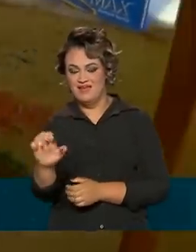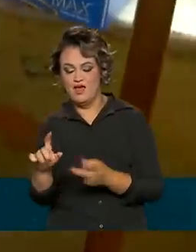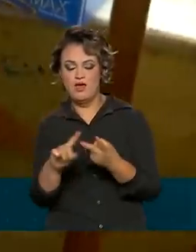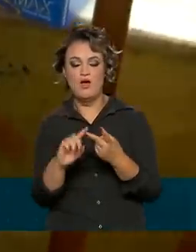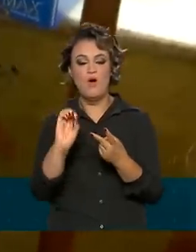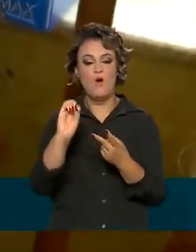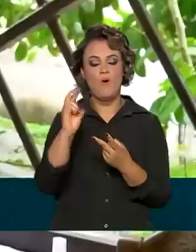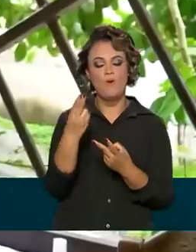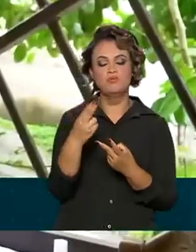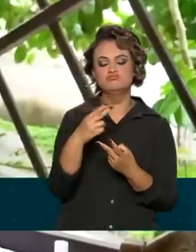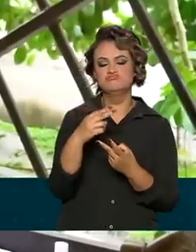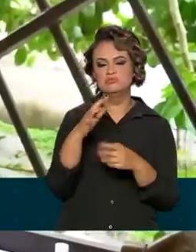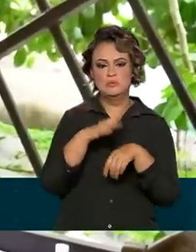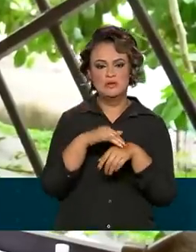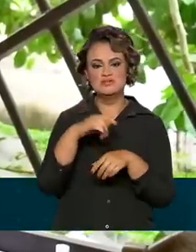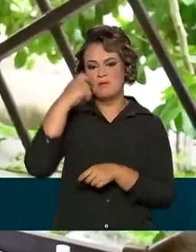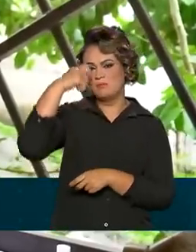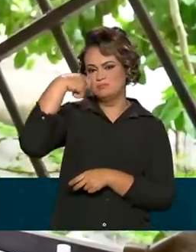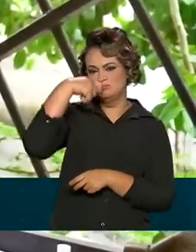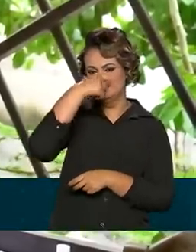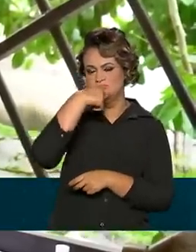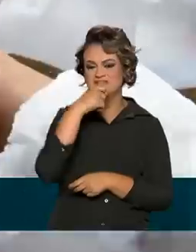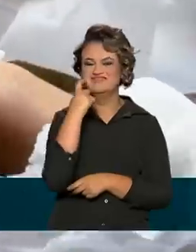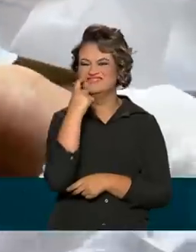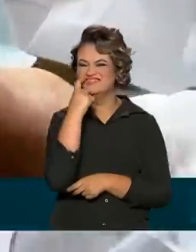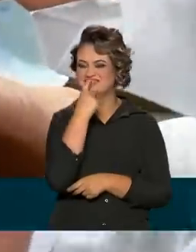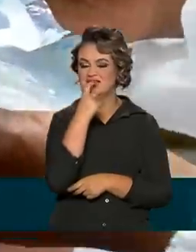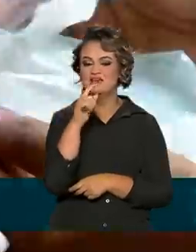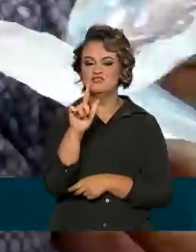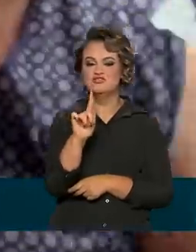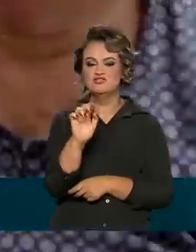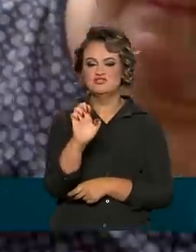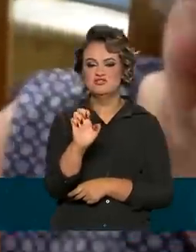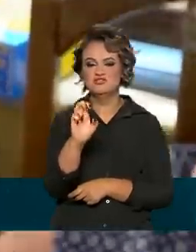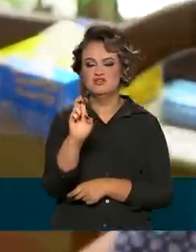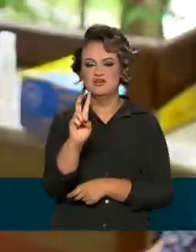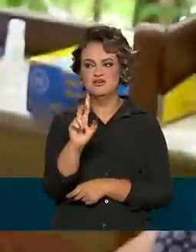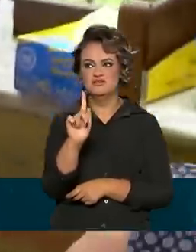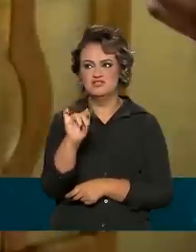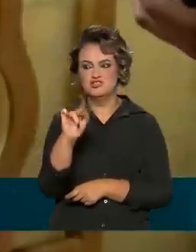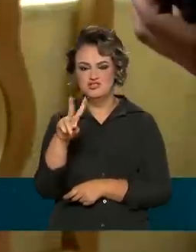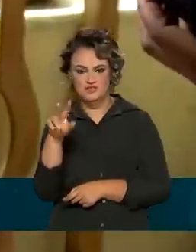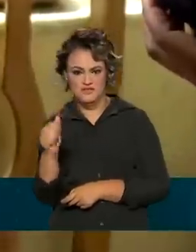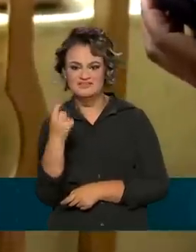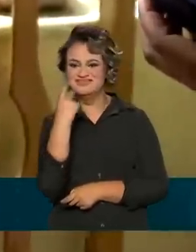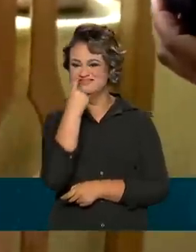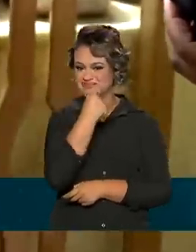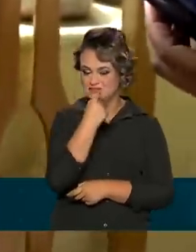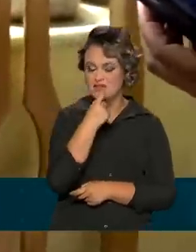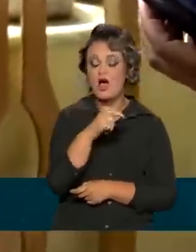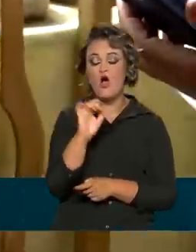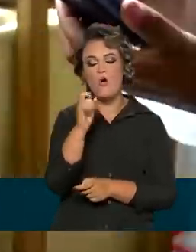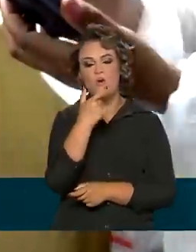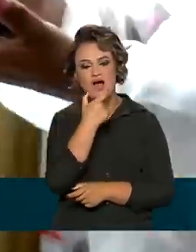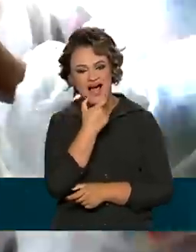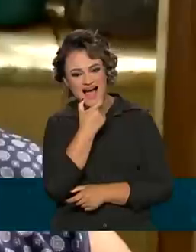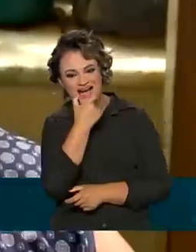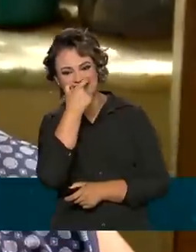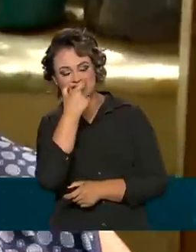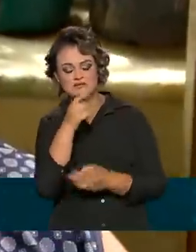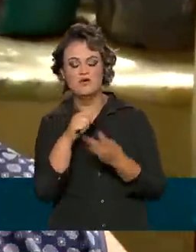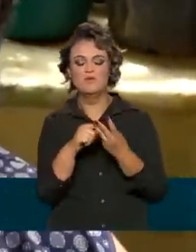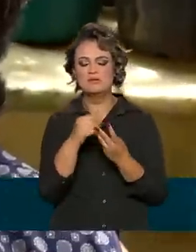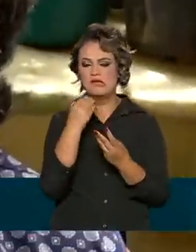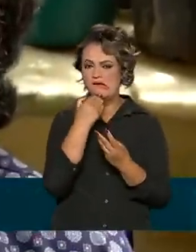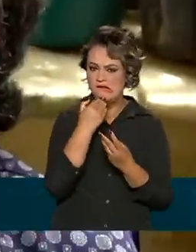doença periodontal, que é a doença da gengiva. Além da necessidade de próteses dentárias, traumatismo